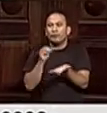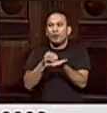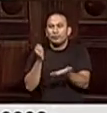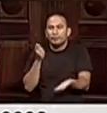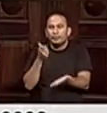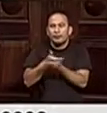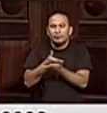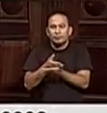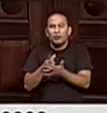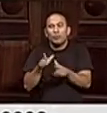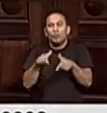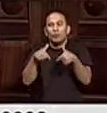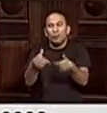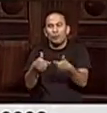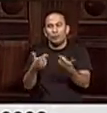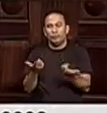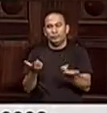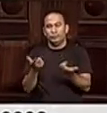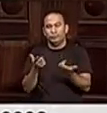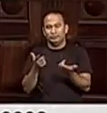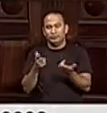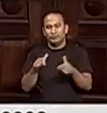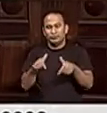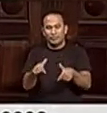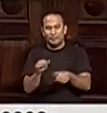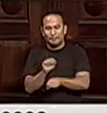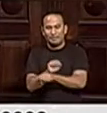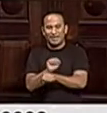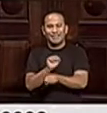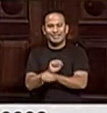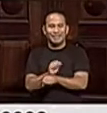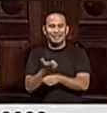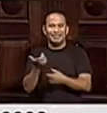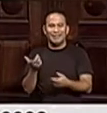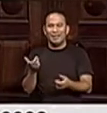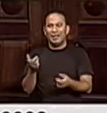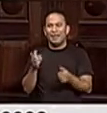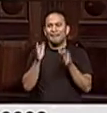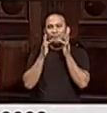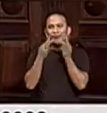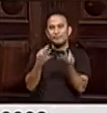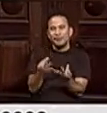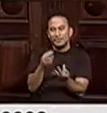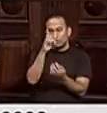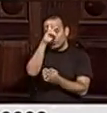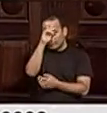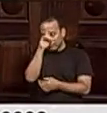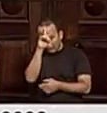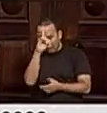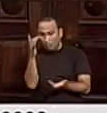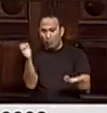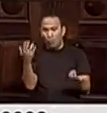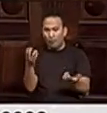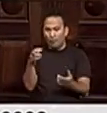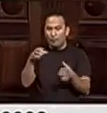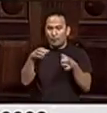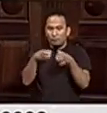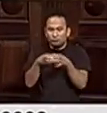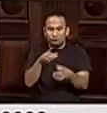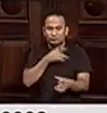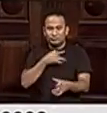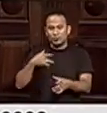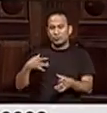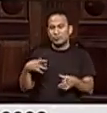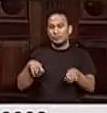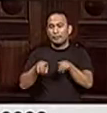e com serviços sendo paralisados, seja nas clínicas das famílias, seja nos postos de saúde e até mesmo nos